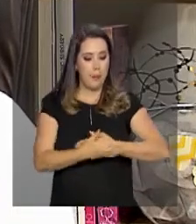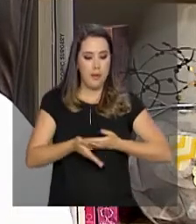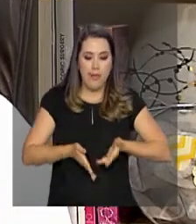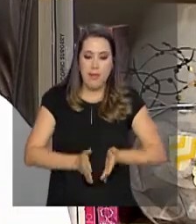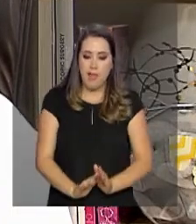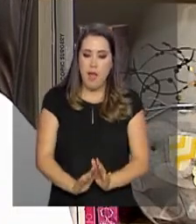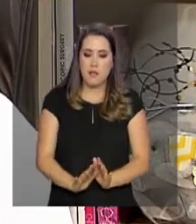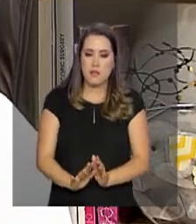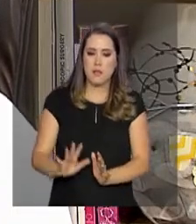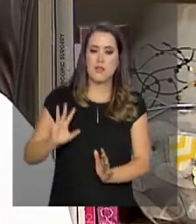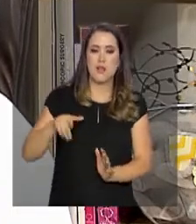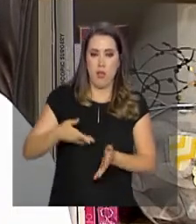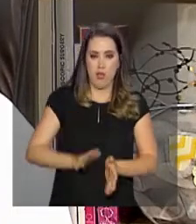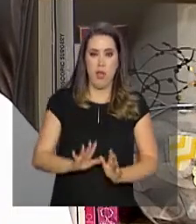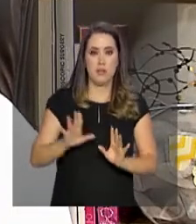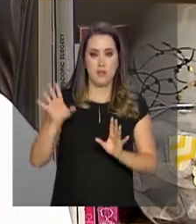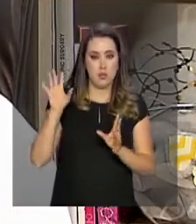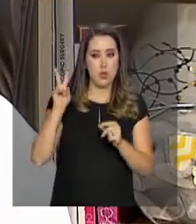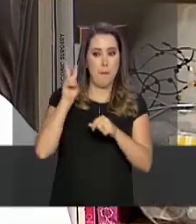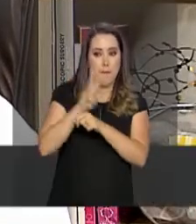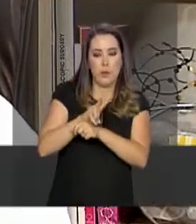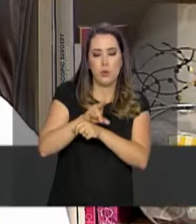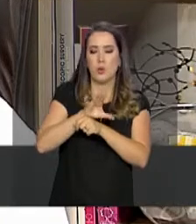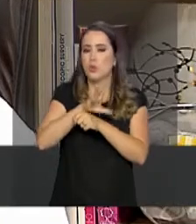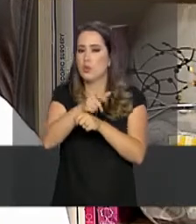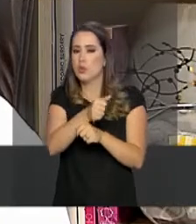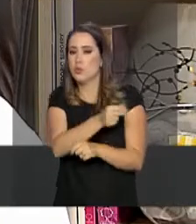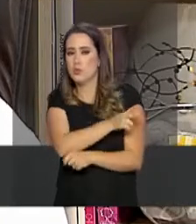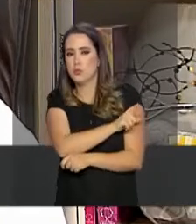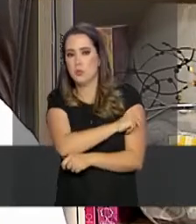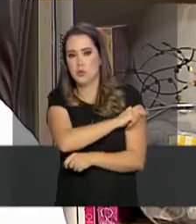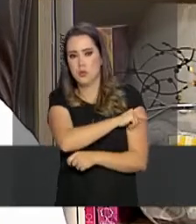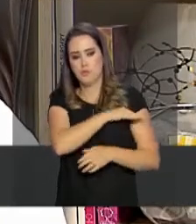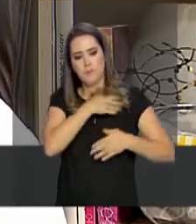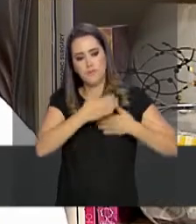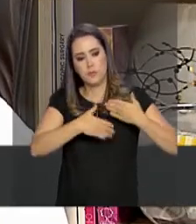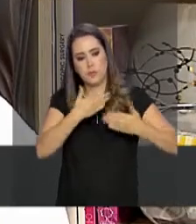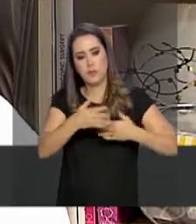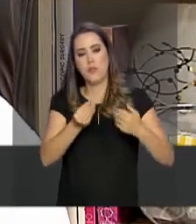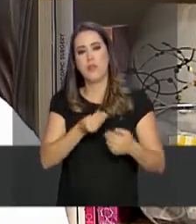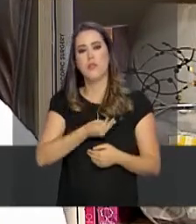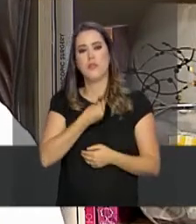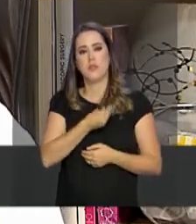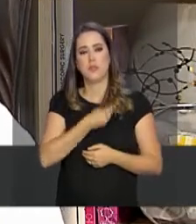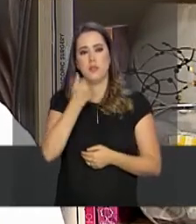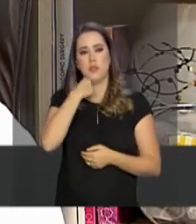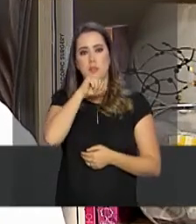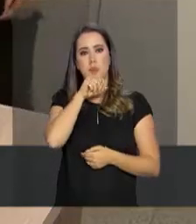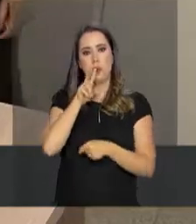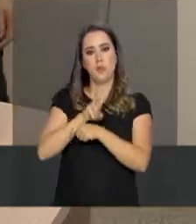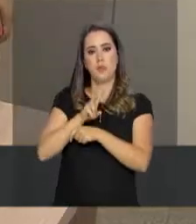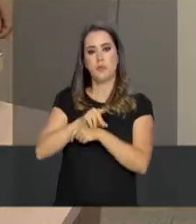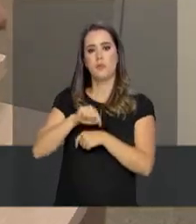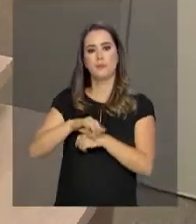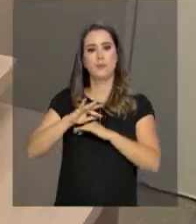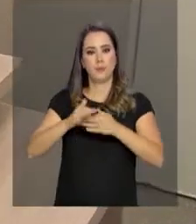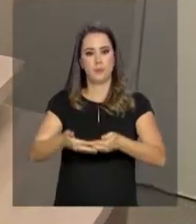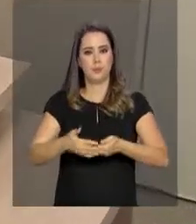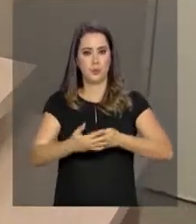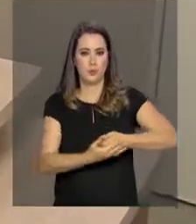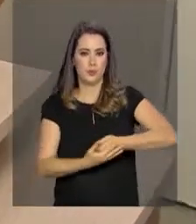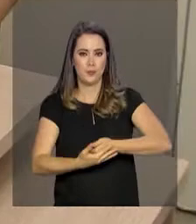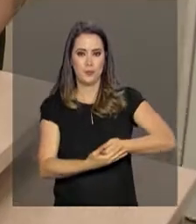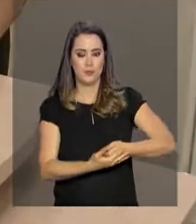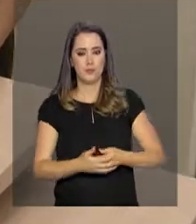herda da mãe a parte dos anticorpos que foram produzidos ao longo da vida da mãe, que é o que faz a defesa desse neném. Também com o